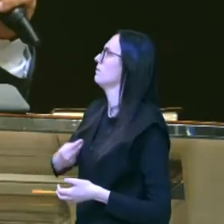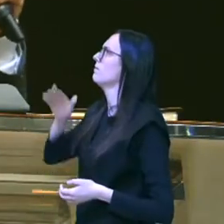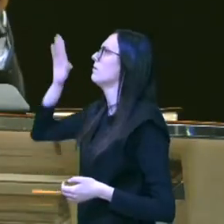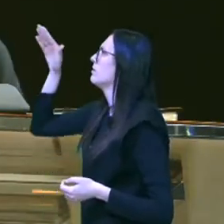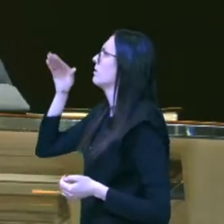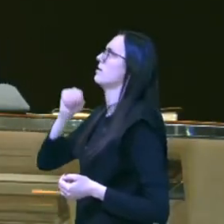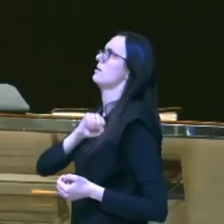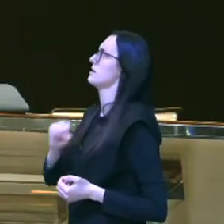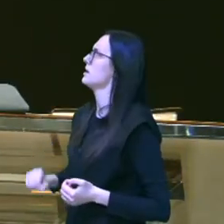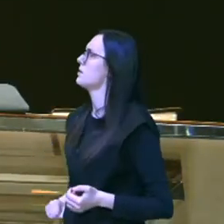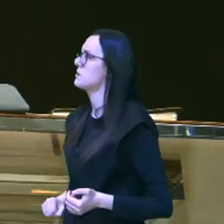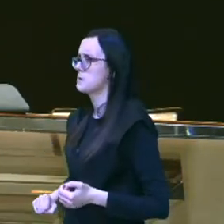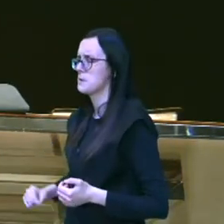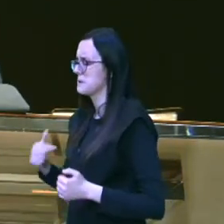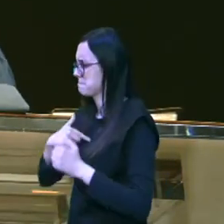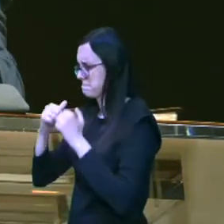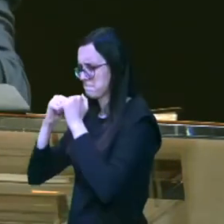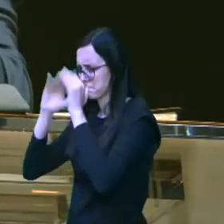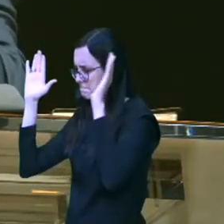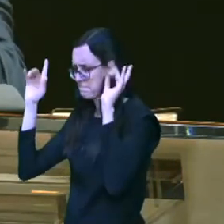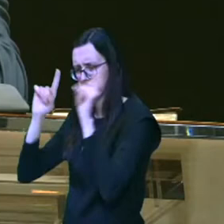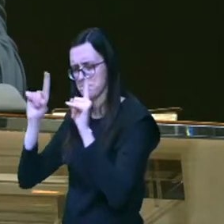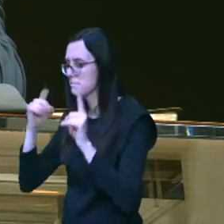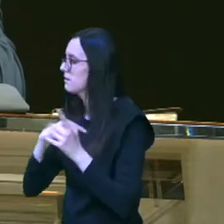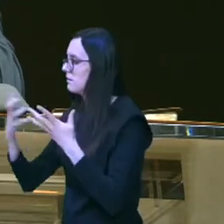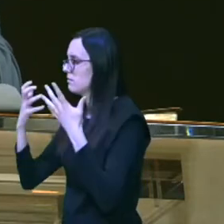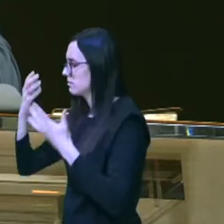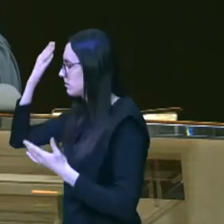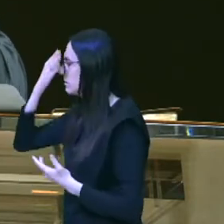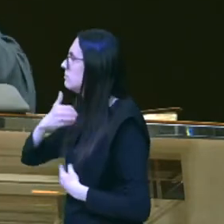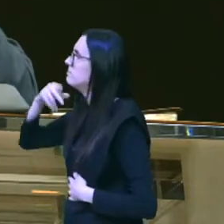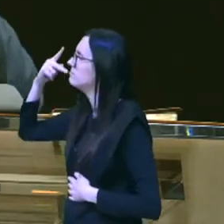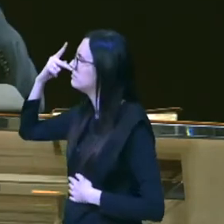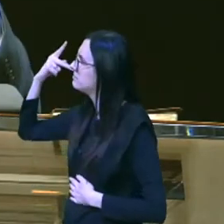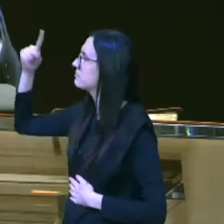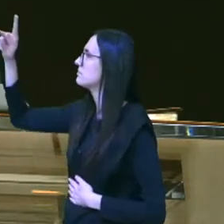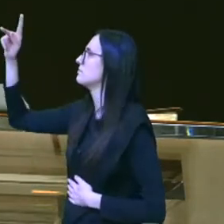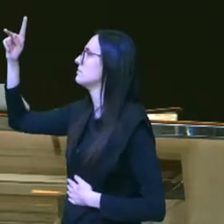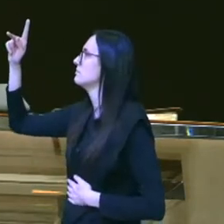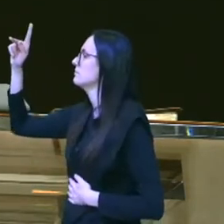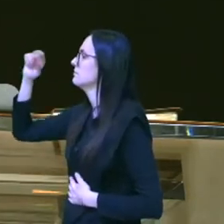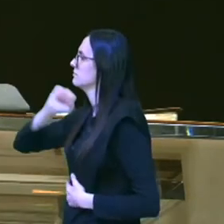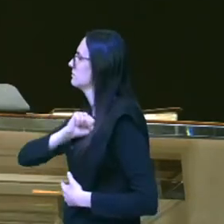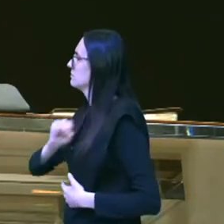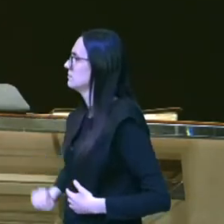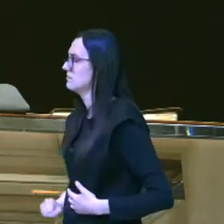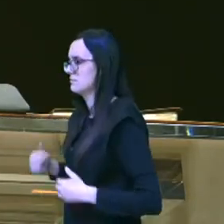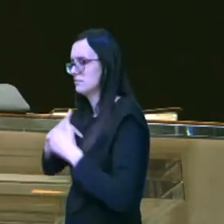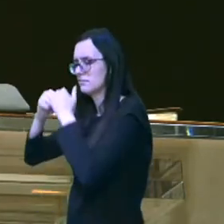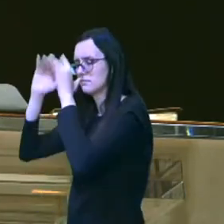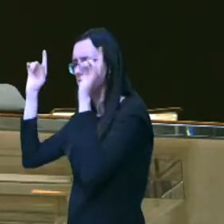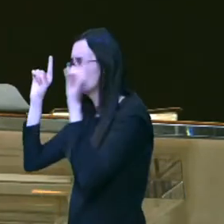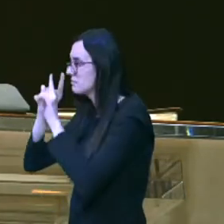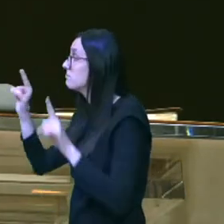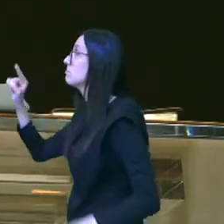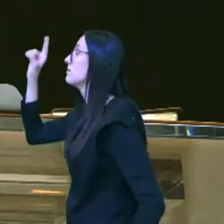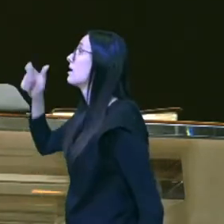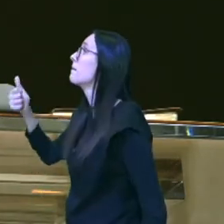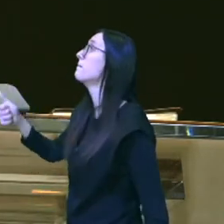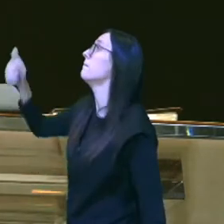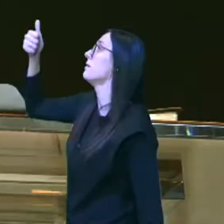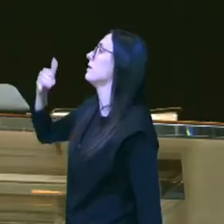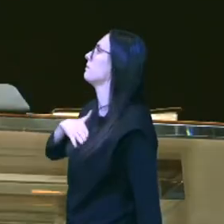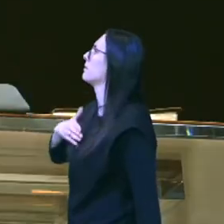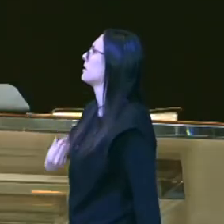Senhor não abro mão de estar na presença do Senhor Senhor não abro mão de colocar o Senhor como o primeiro na minha